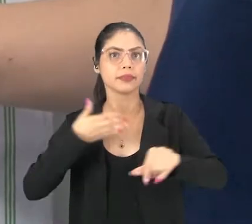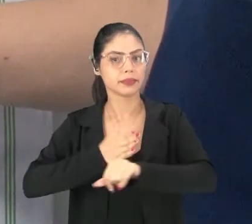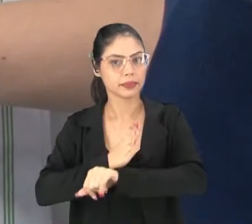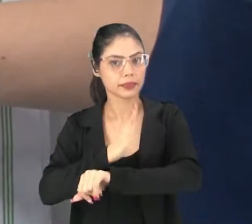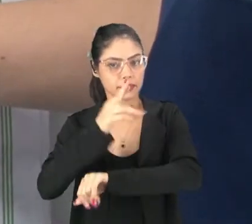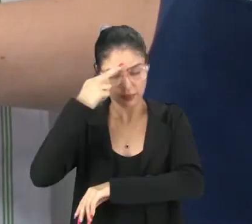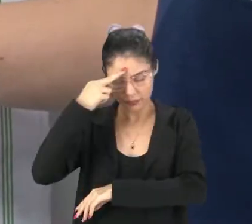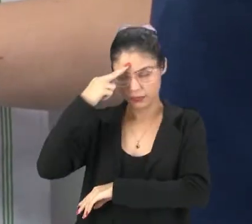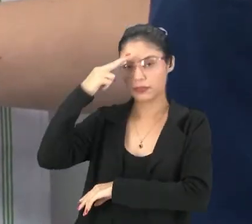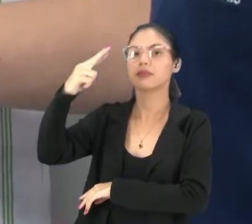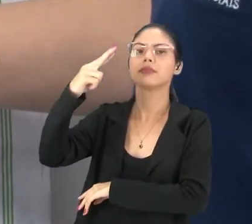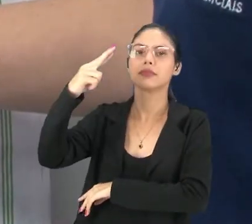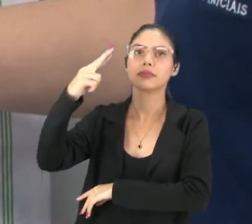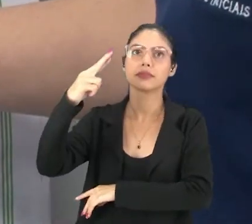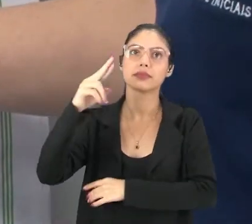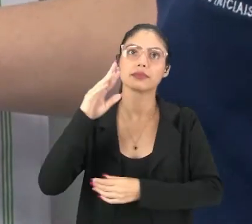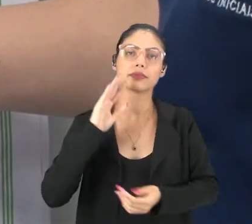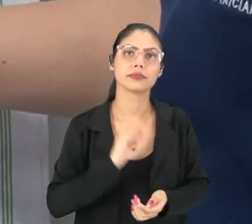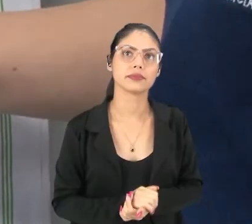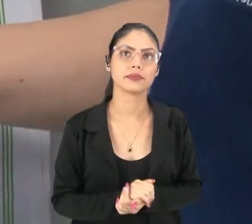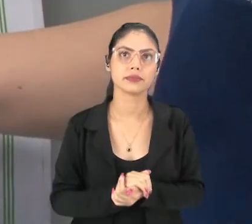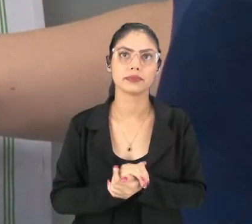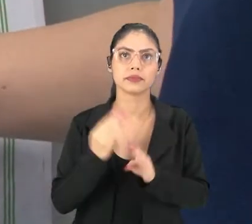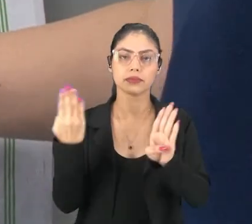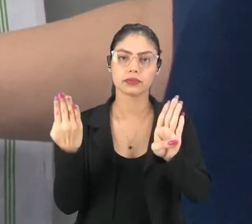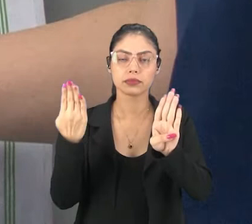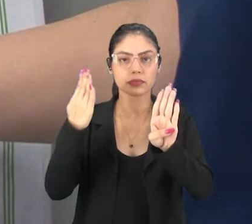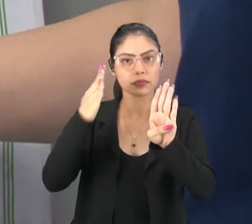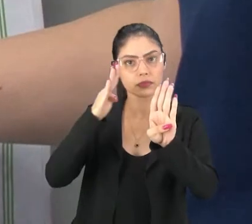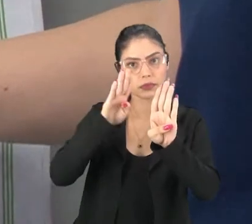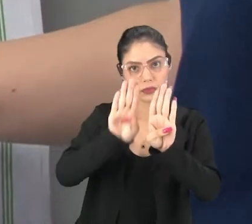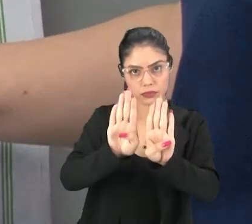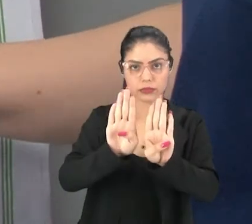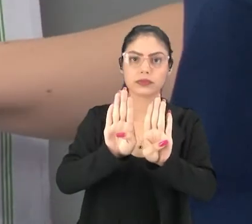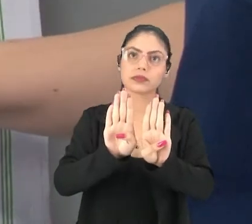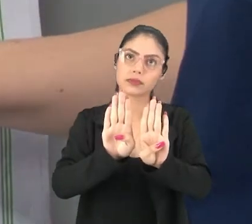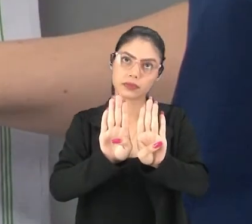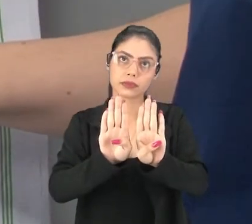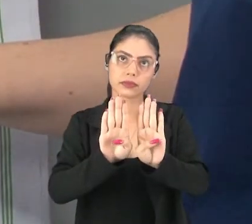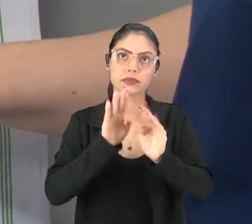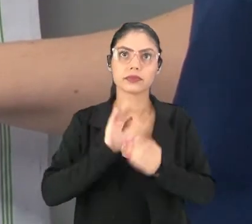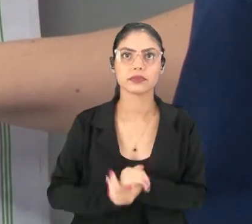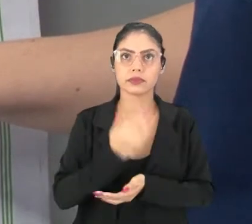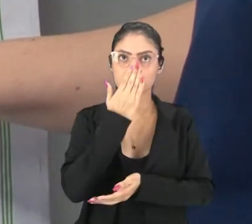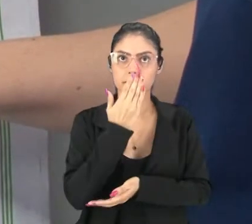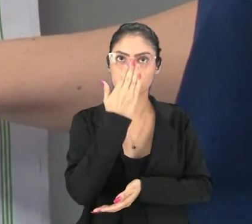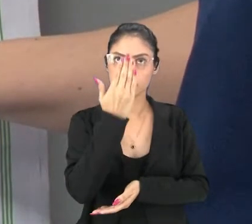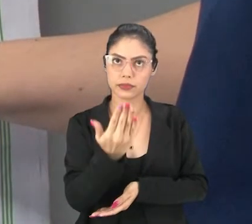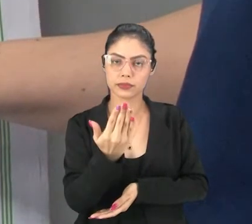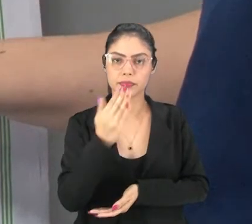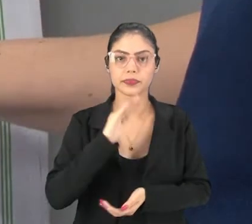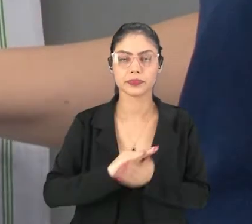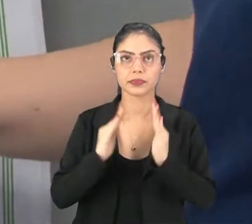Para passar o capitão Eu fecho a porta da frente da casa